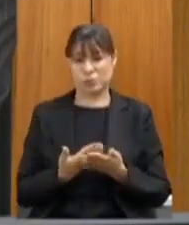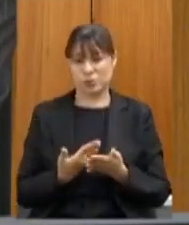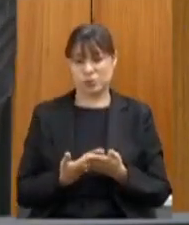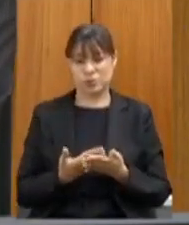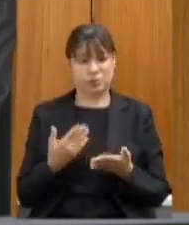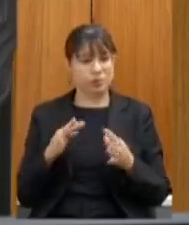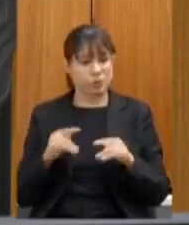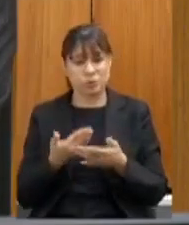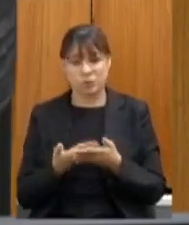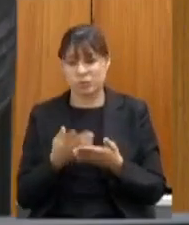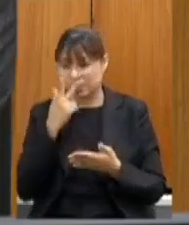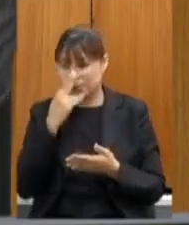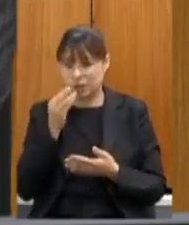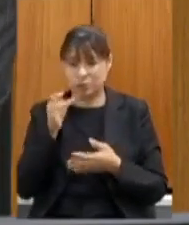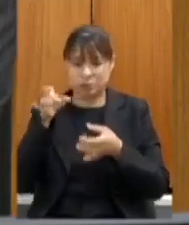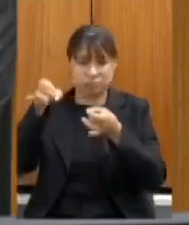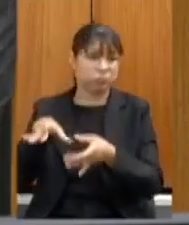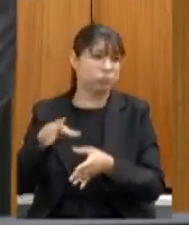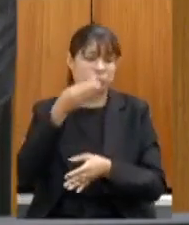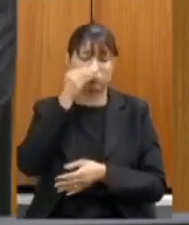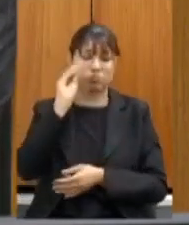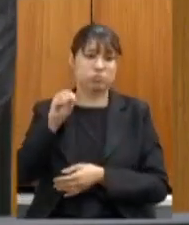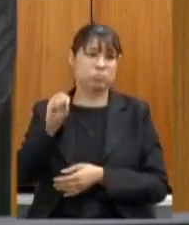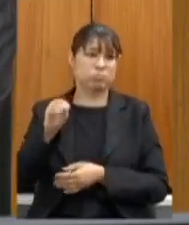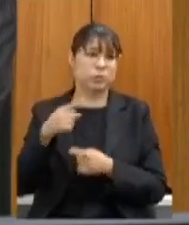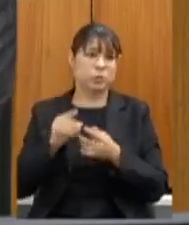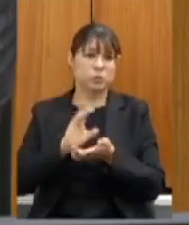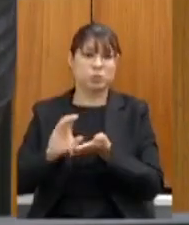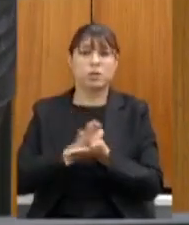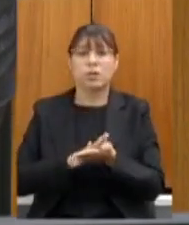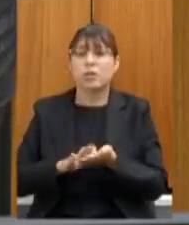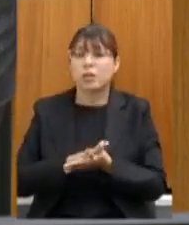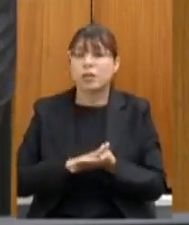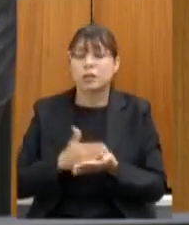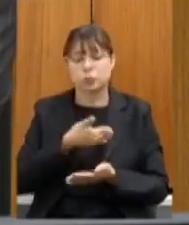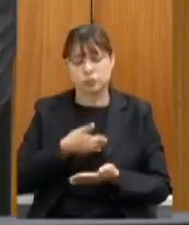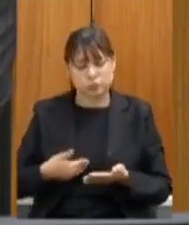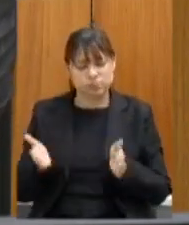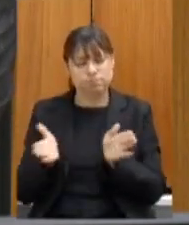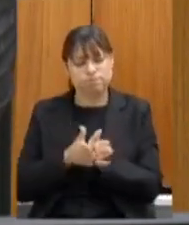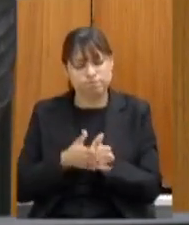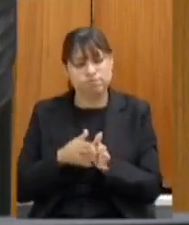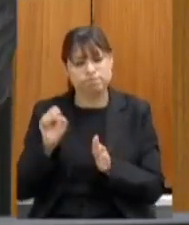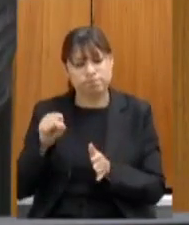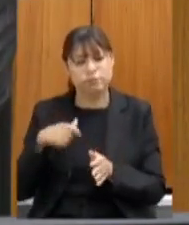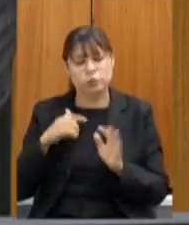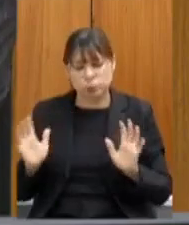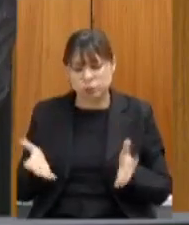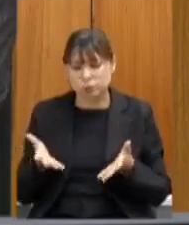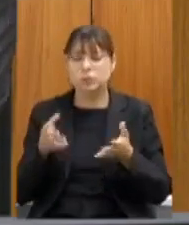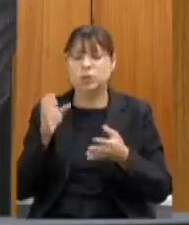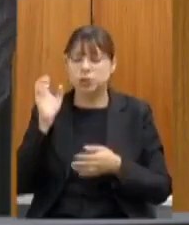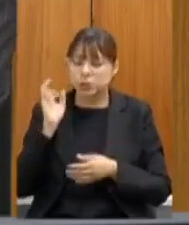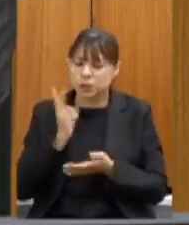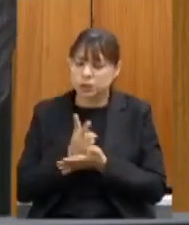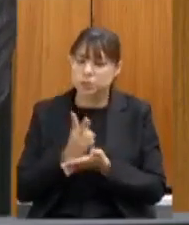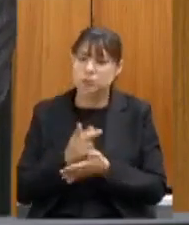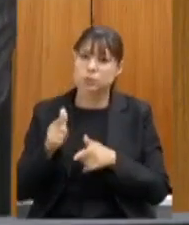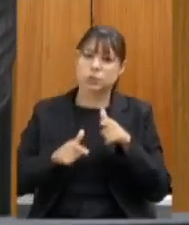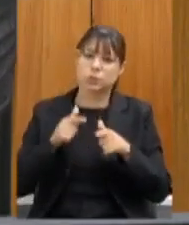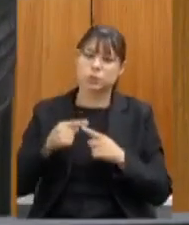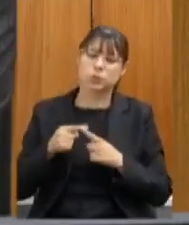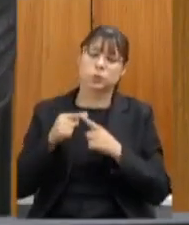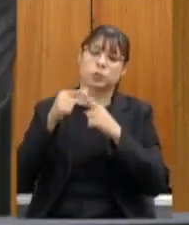completamente abandonadas com essa falta desse recurso e o governo está de parabéns sim eu vou enaltecer sempre as ações